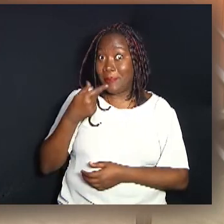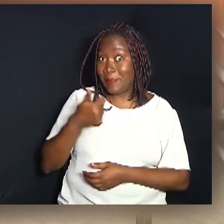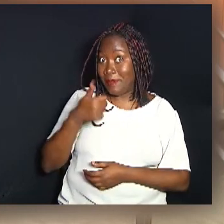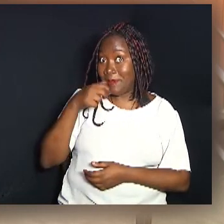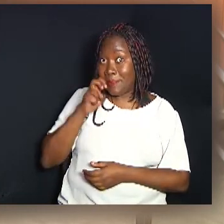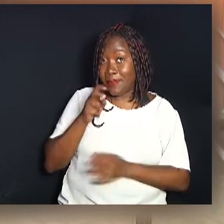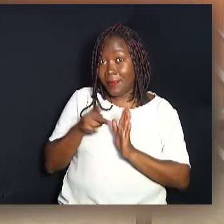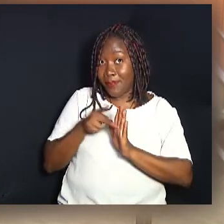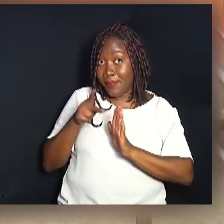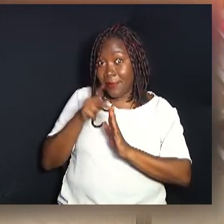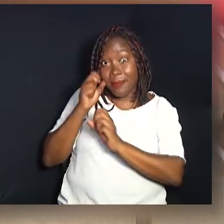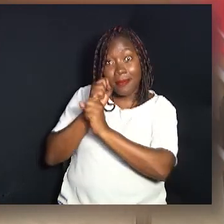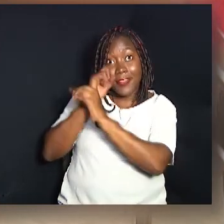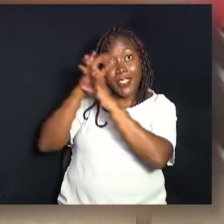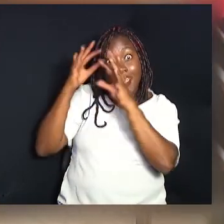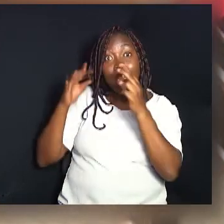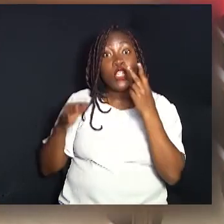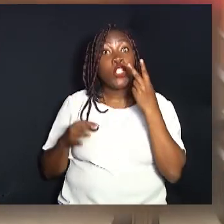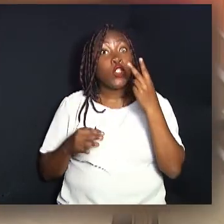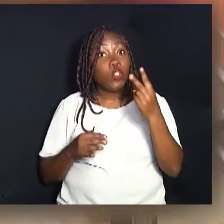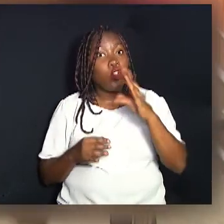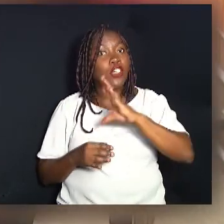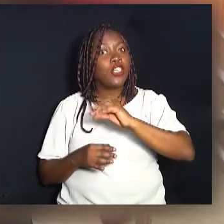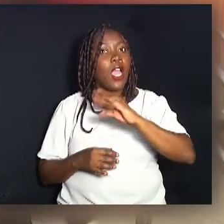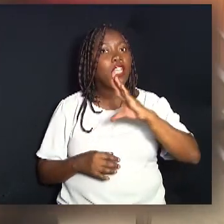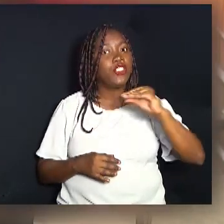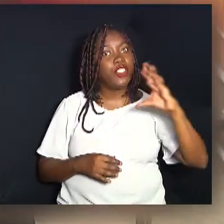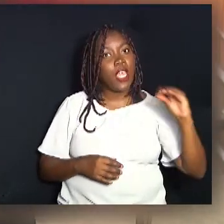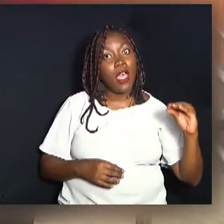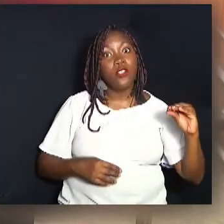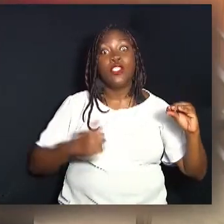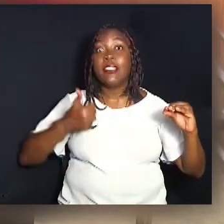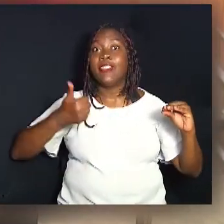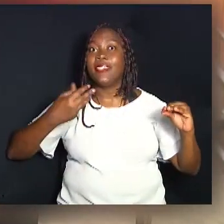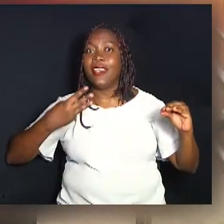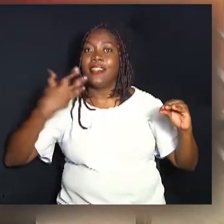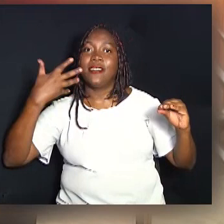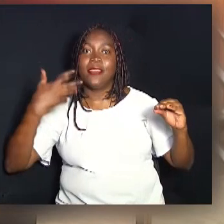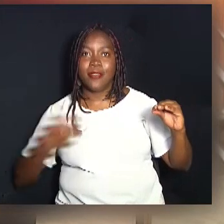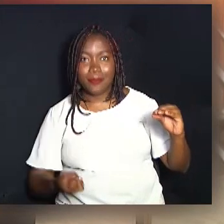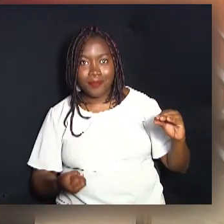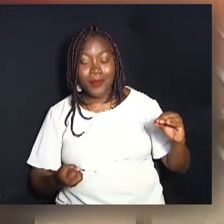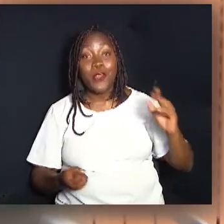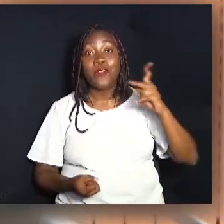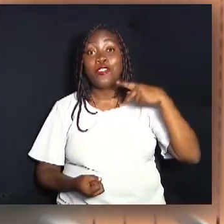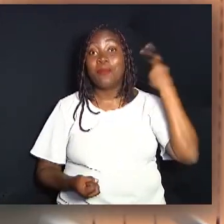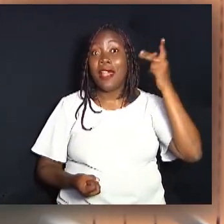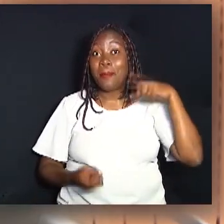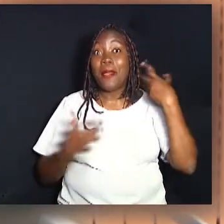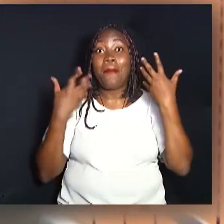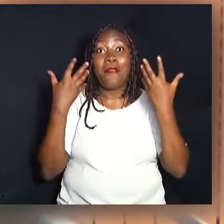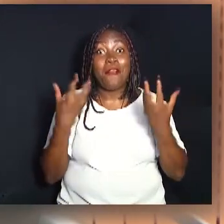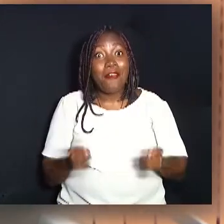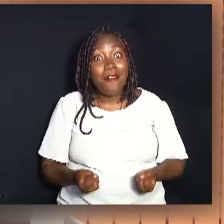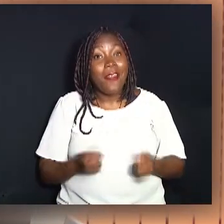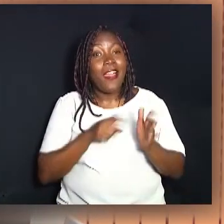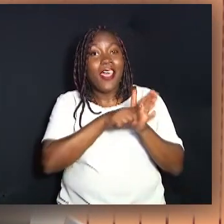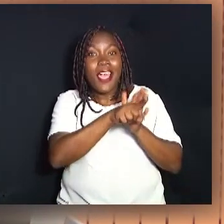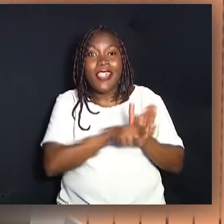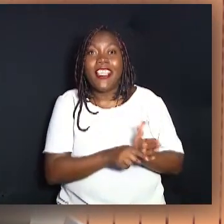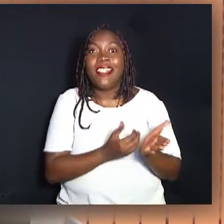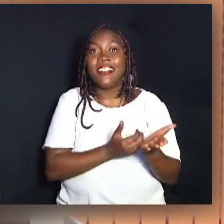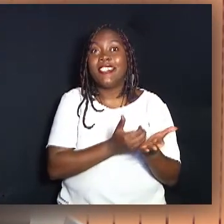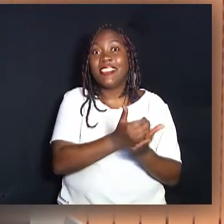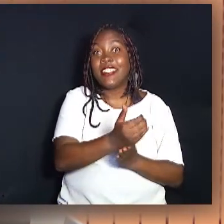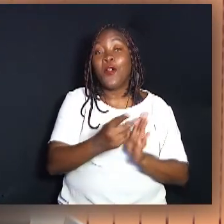Dos 15 projetos previstos, 2 foram adiados e 13 aprovados. Os parlamentares aprovaram,